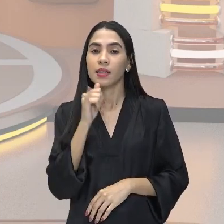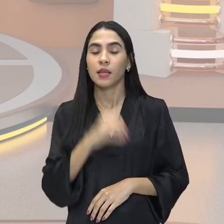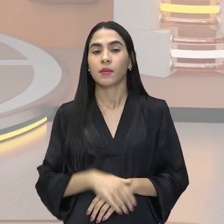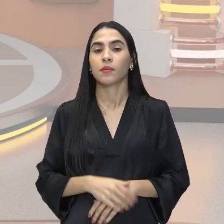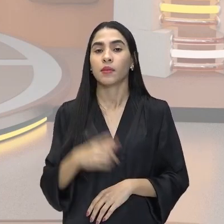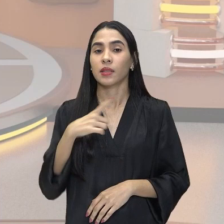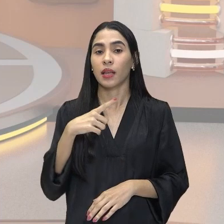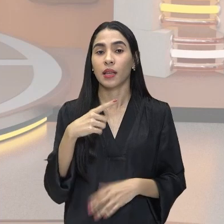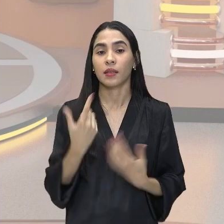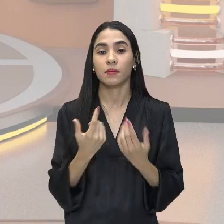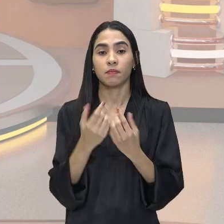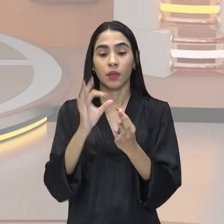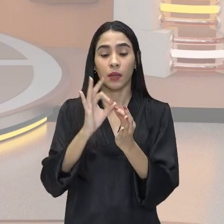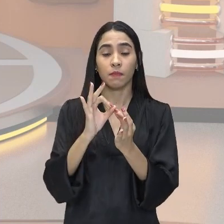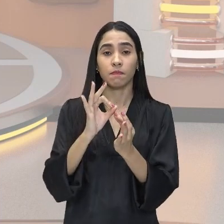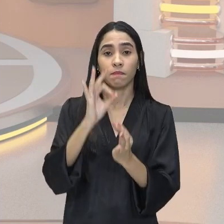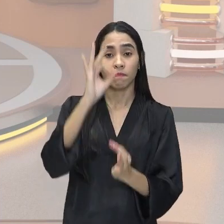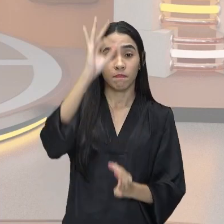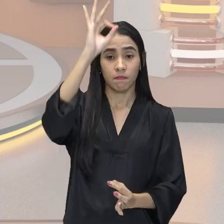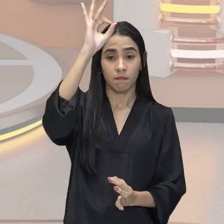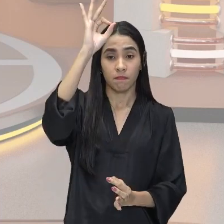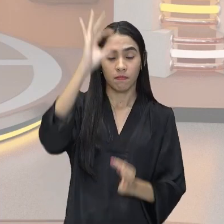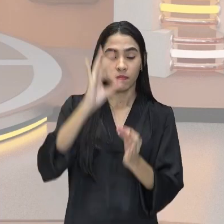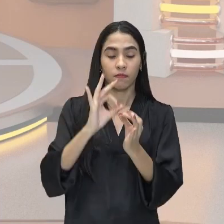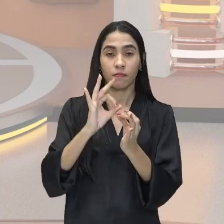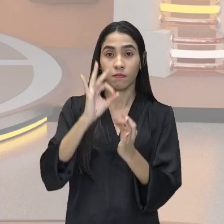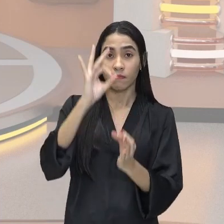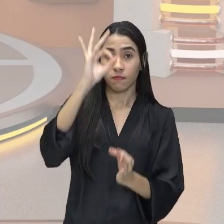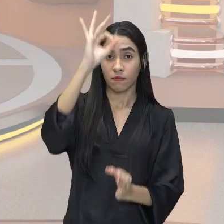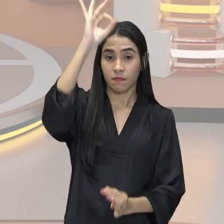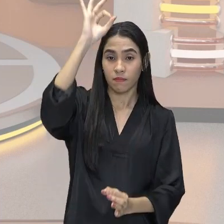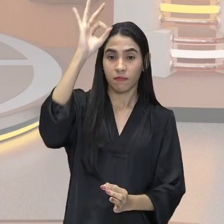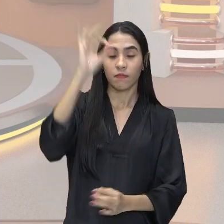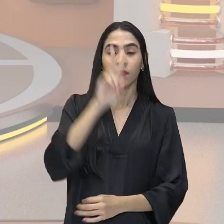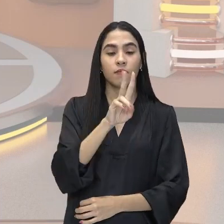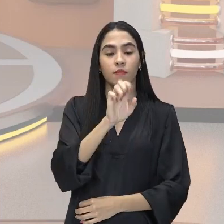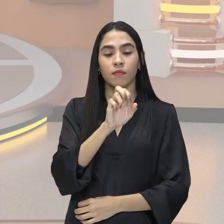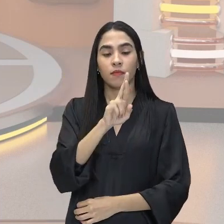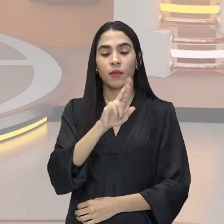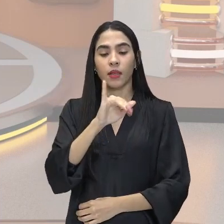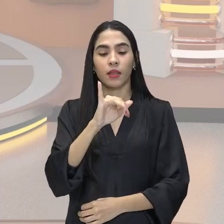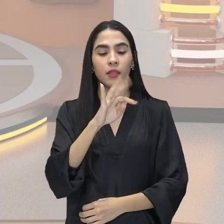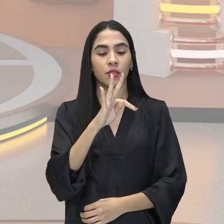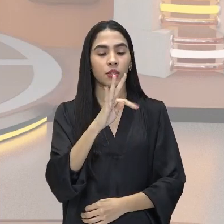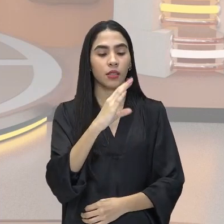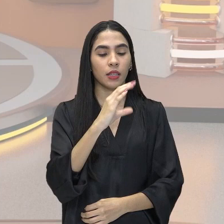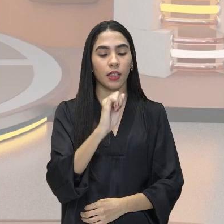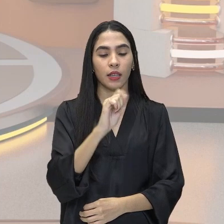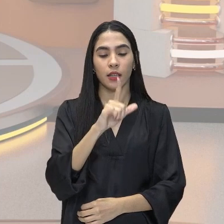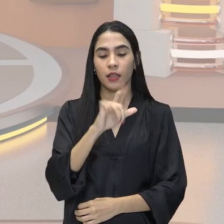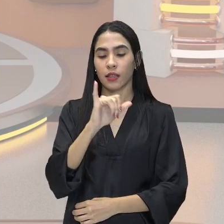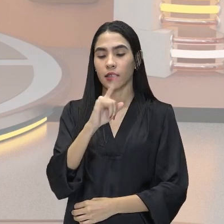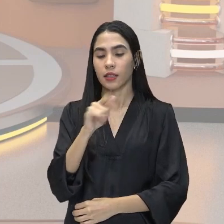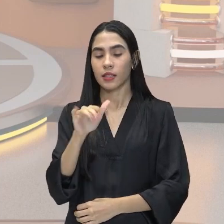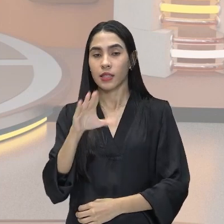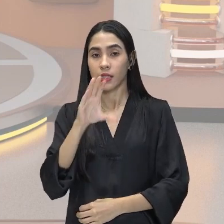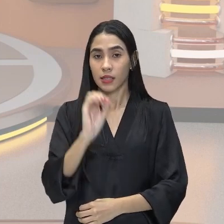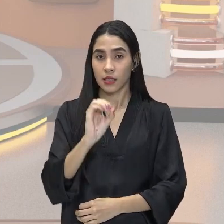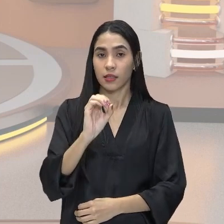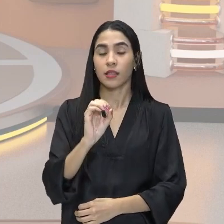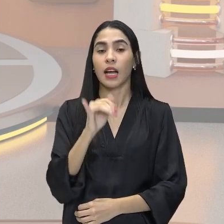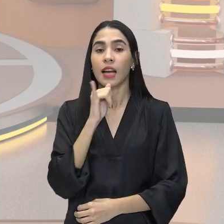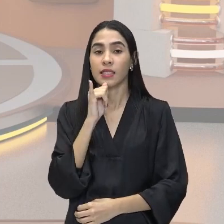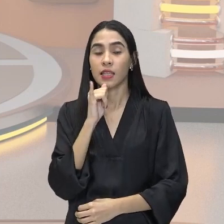conceito de verticalização da riqueza e da renda. A palavra vertical,